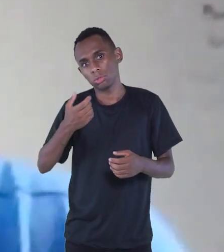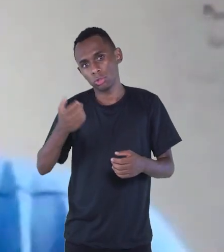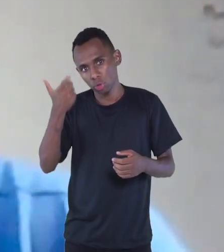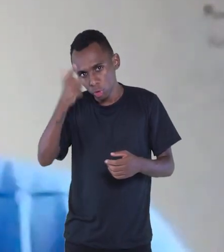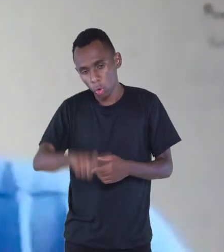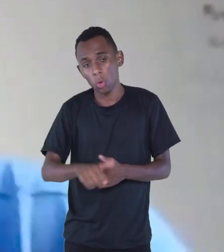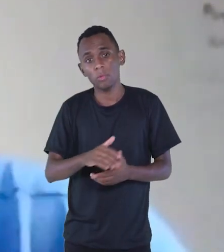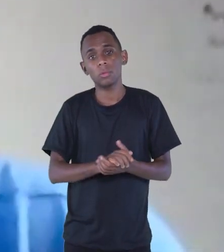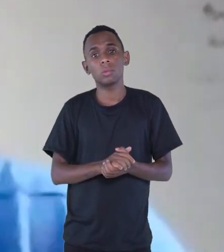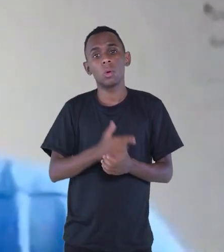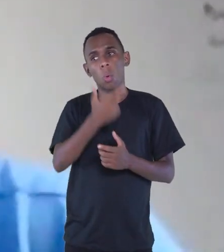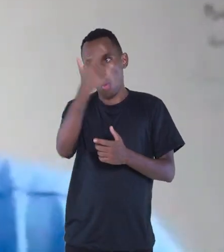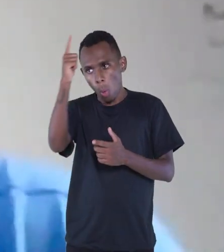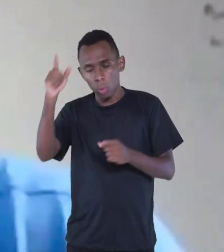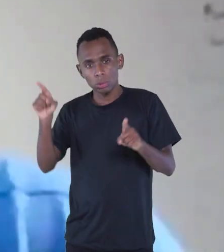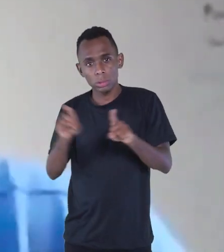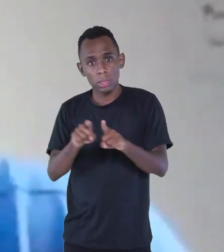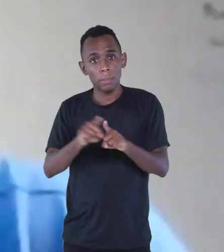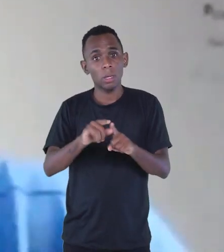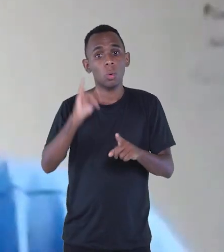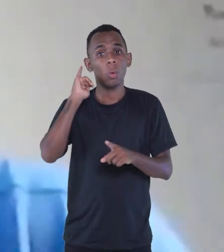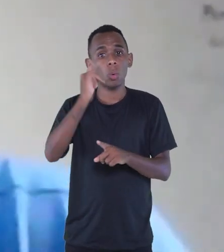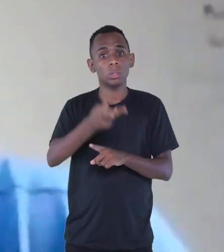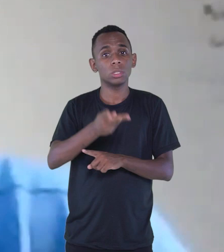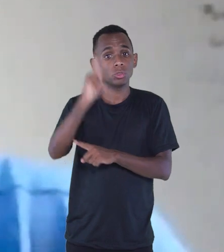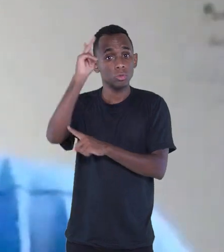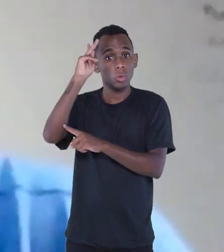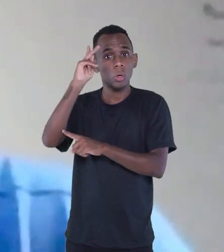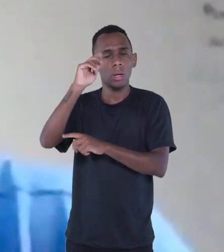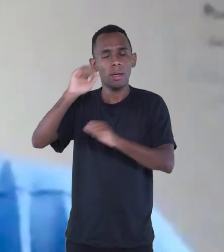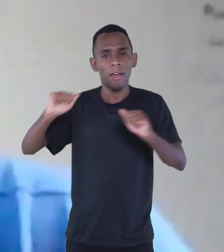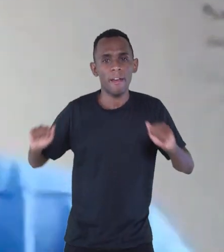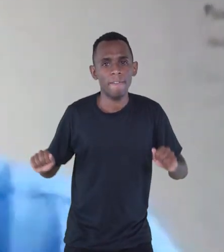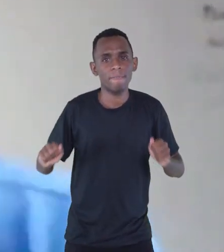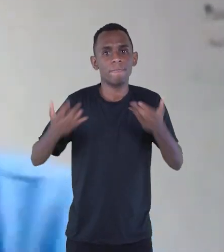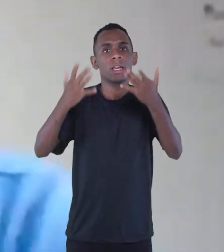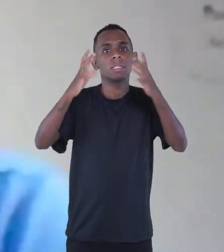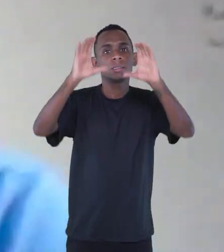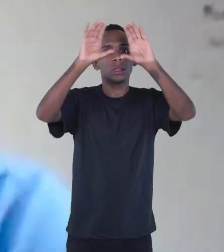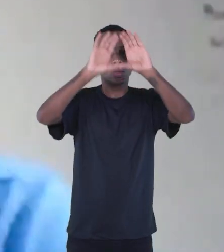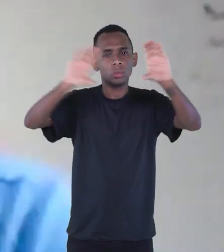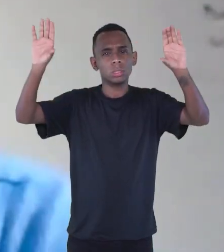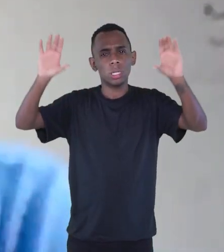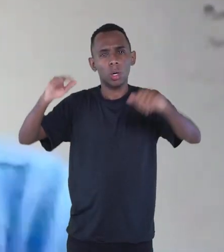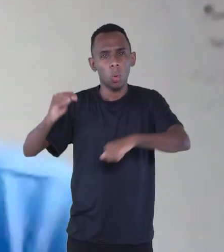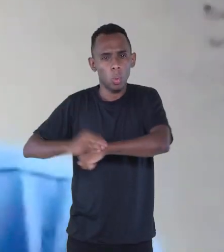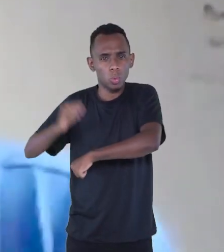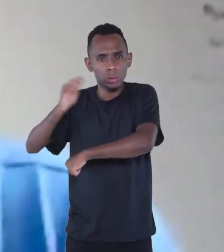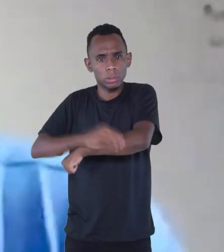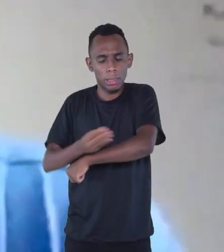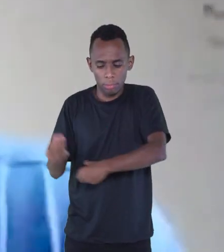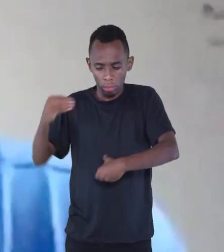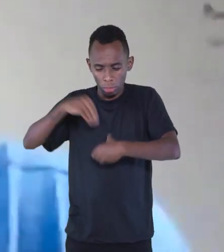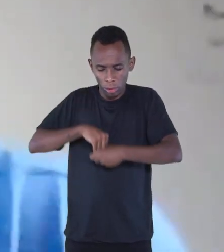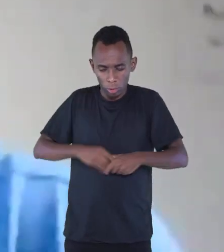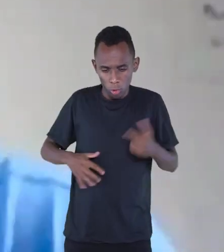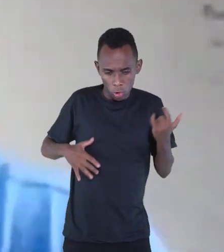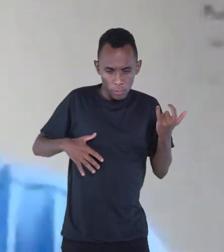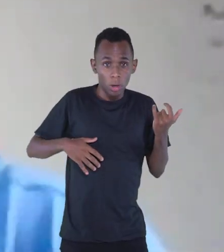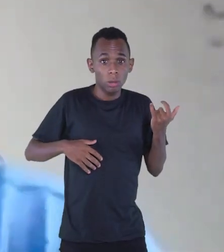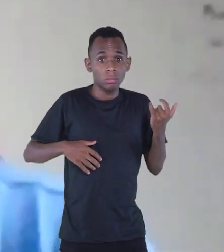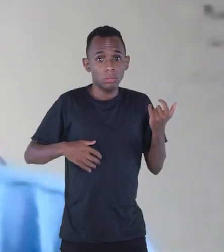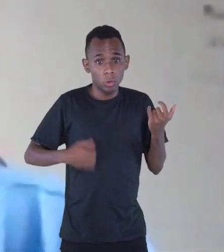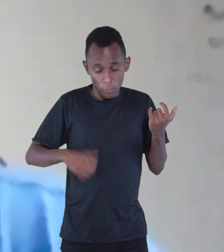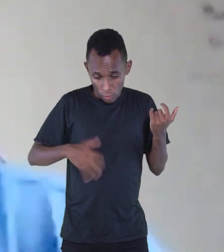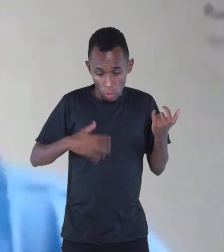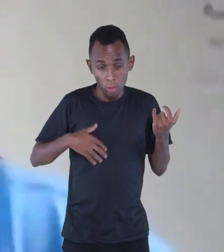contei A Festa no Céu, que é aquela história do sapo que entra no violão do urubu. Então, essas duas